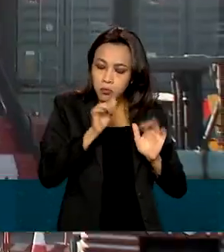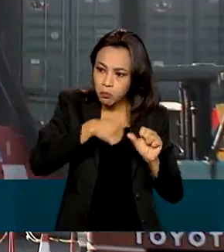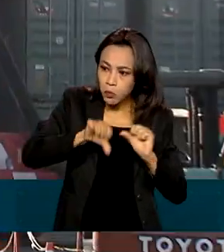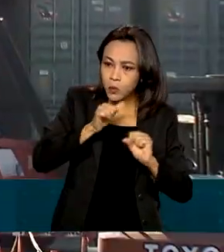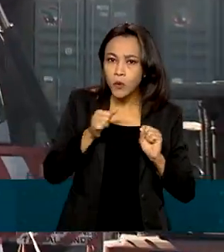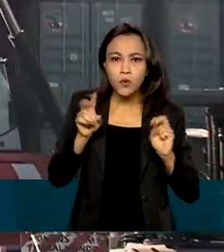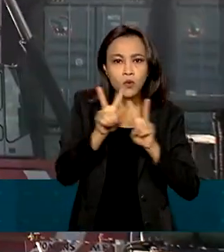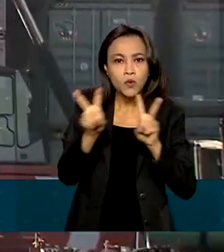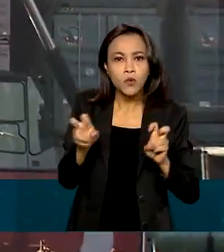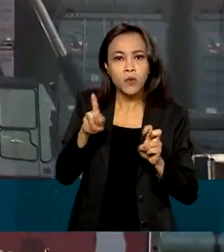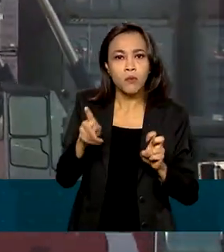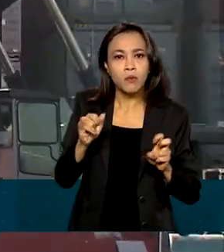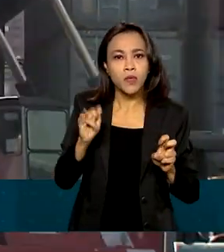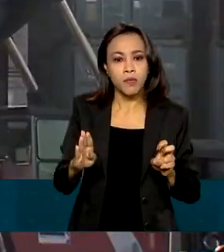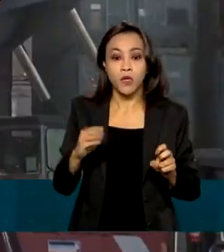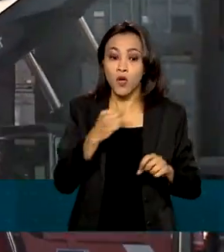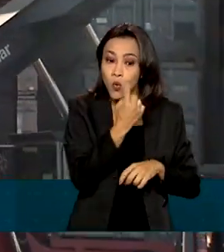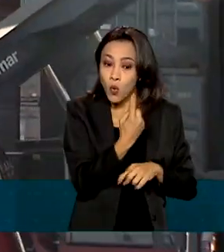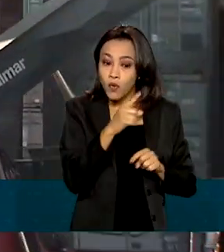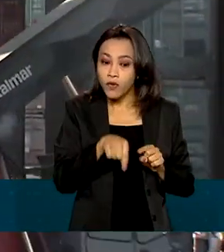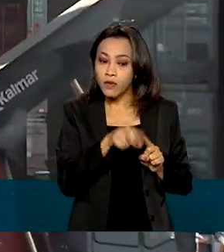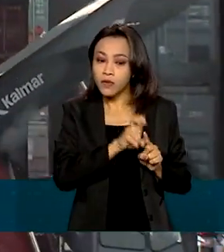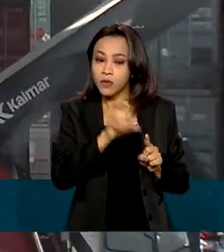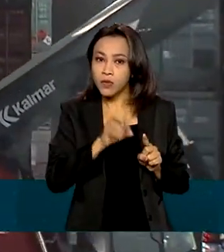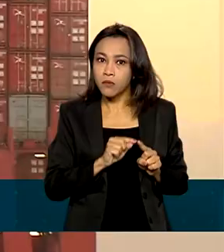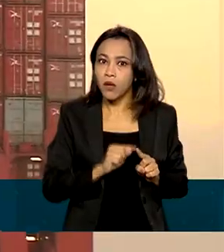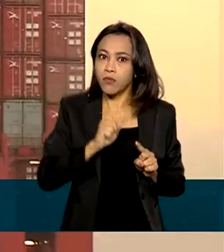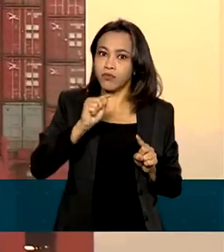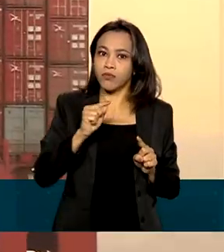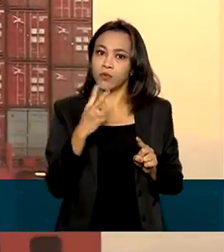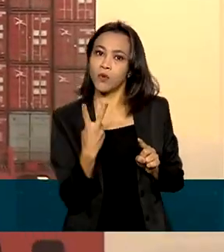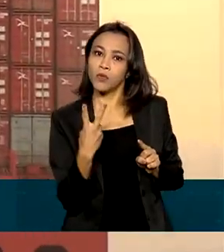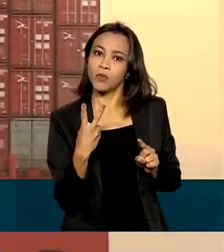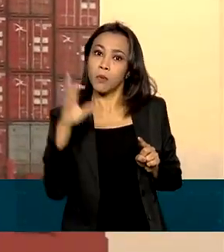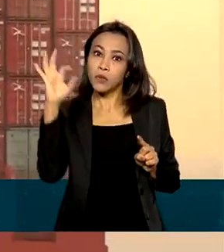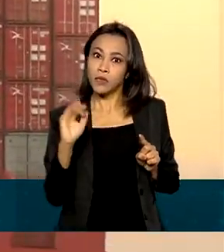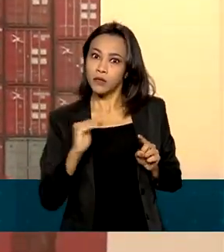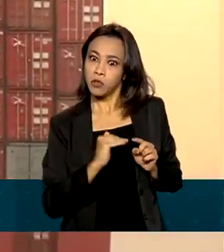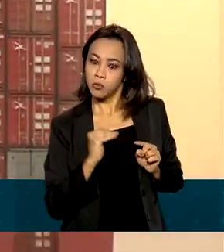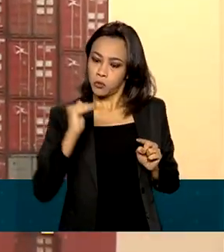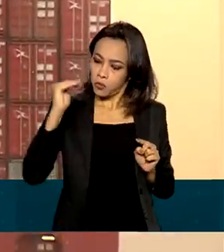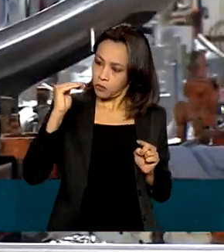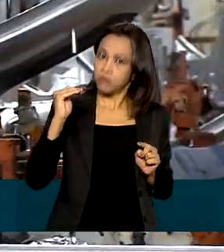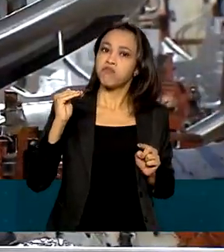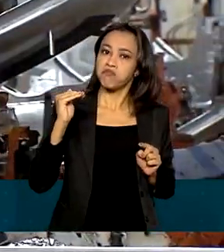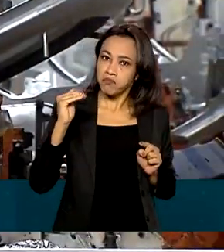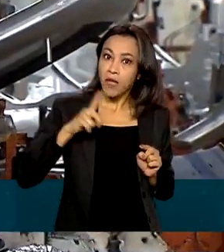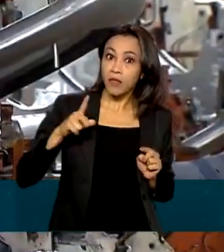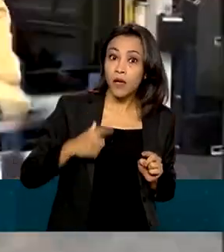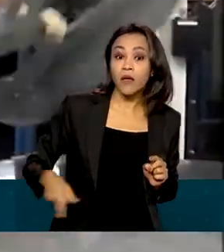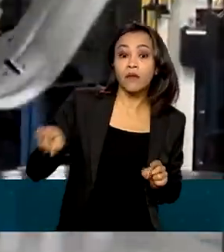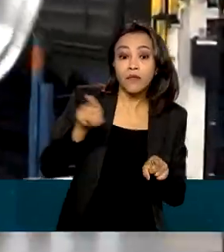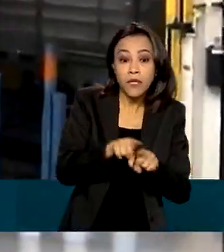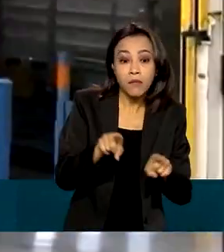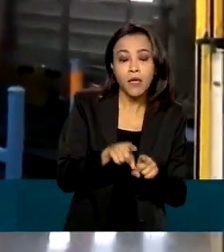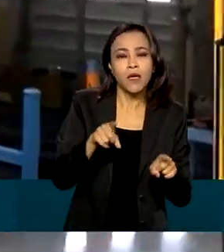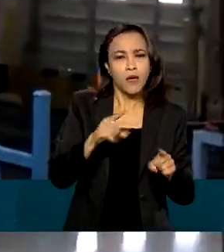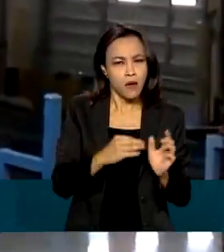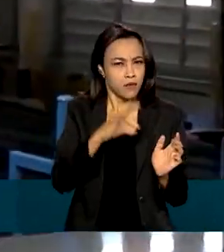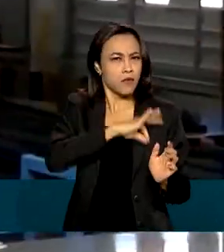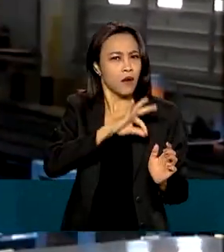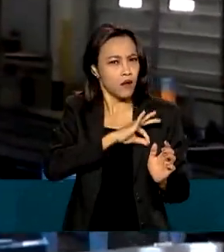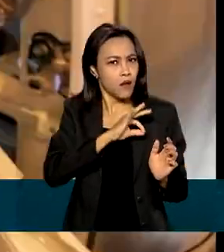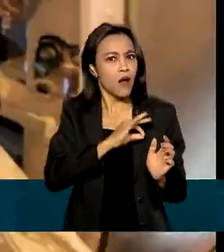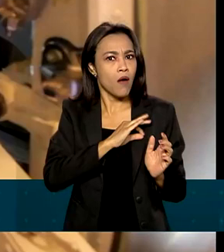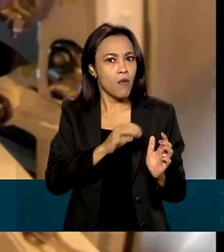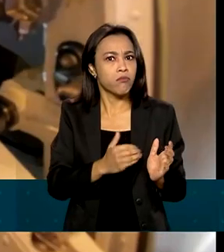para este ano, de 1,5% para 2% de crescimento. Houve ainda ampliação da massa salarial, de